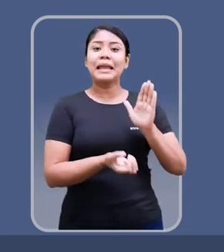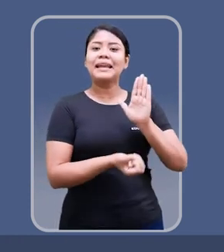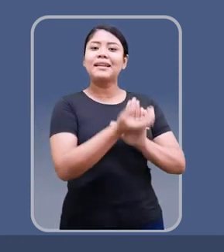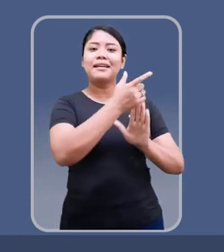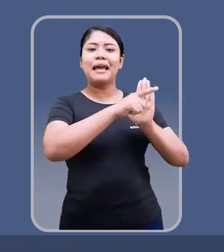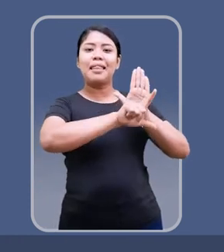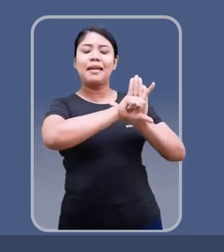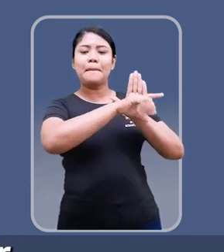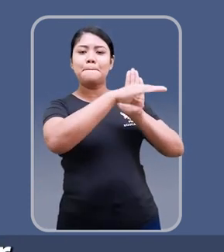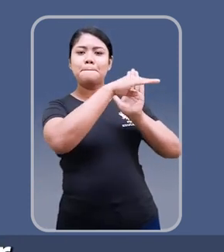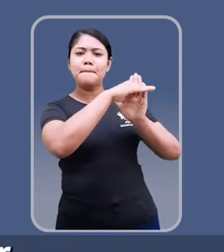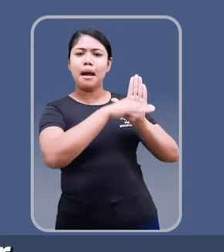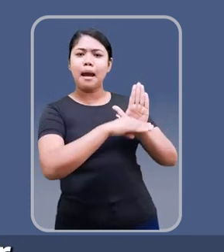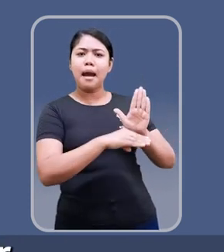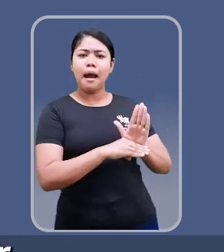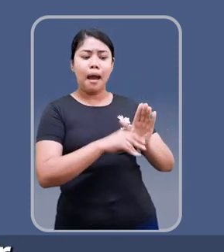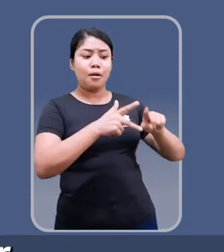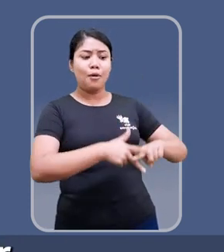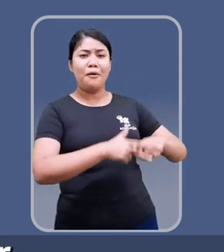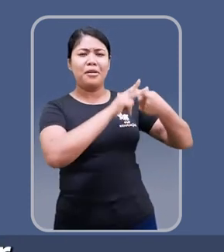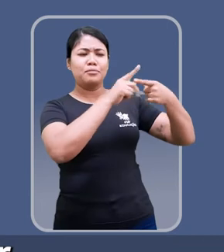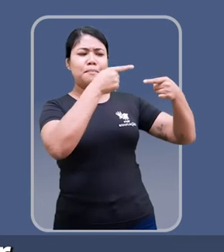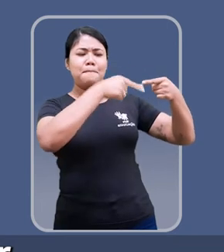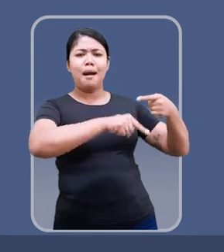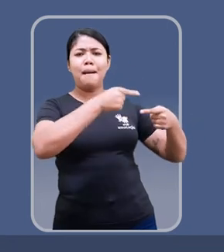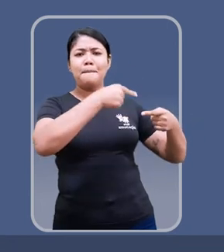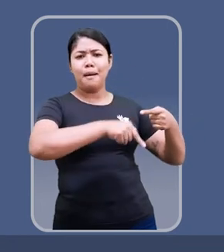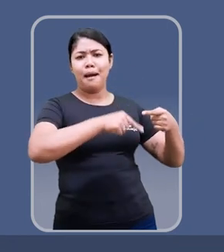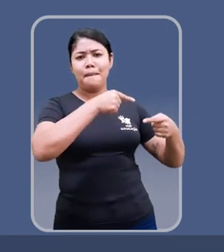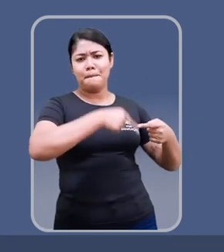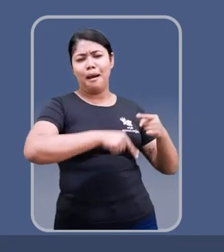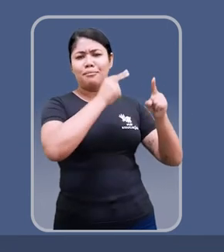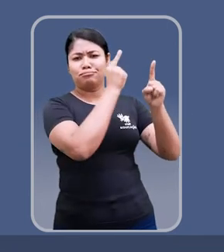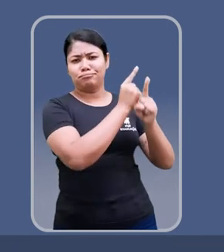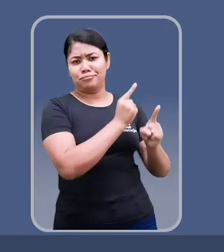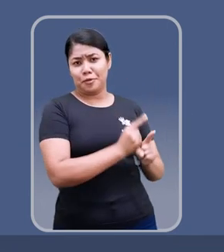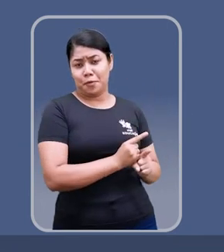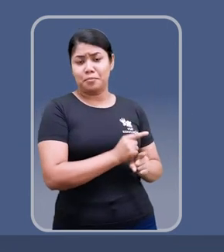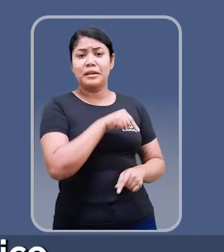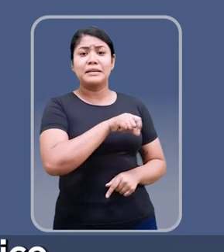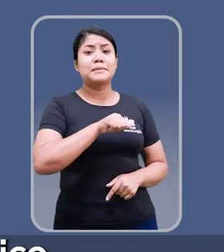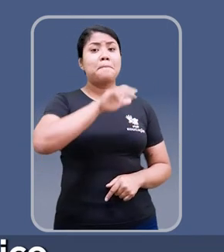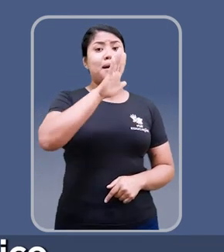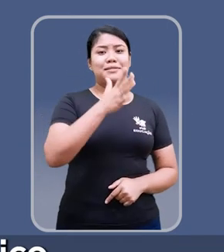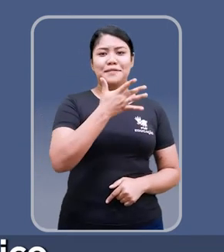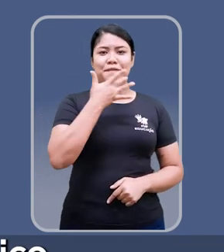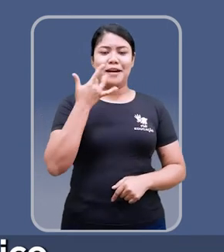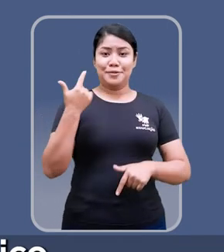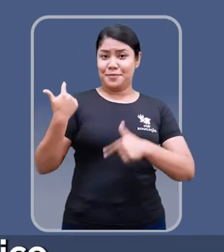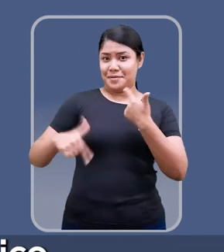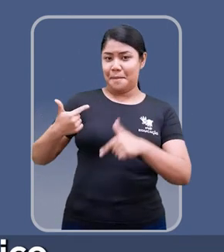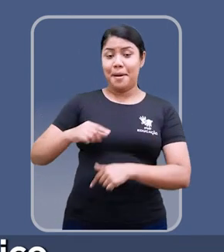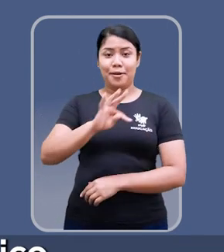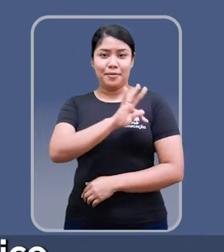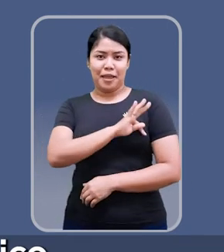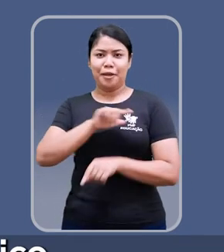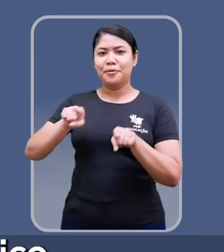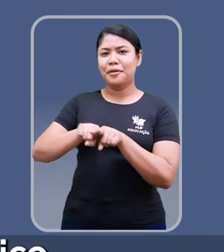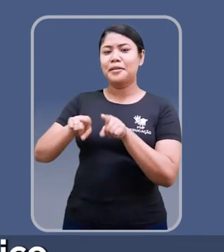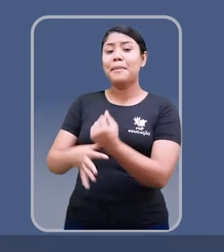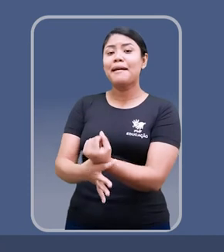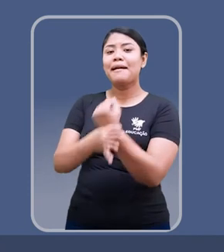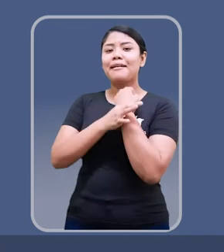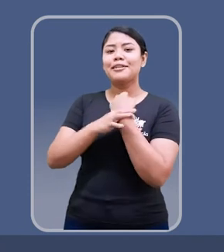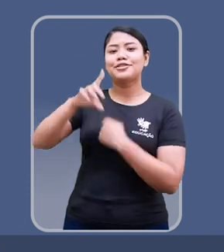é criar dispositivos legais para que se possa corrigir erros materiais encontrados. Isso daria mais segurança ao